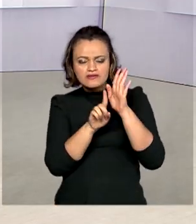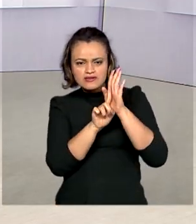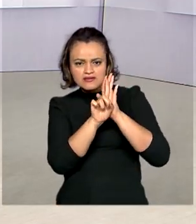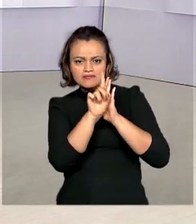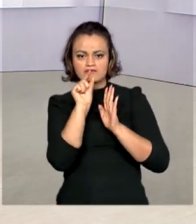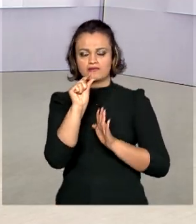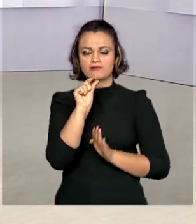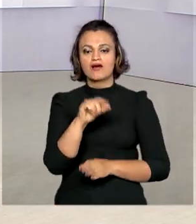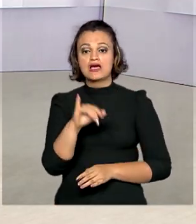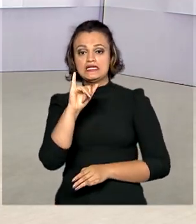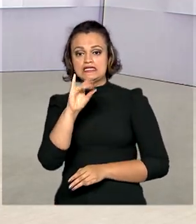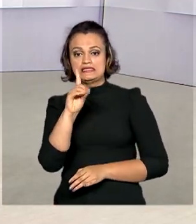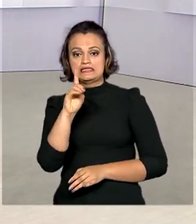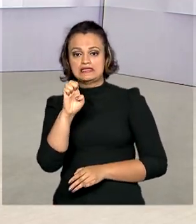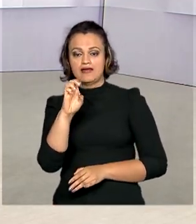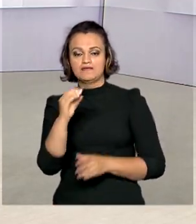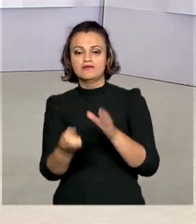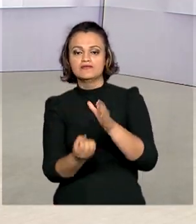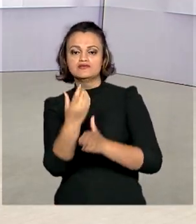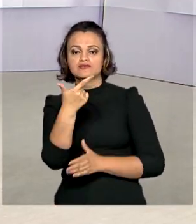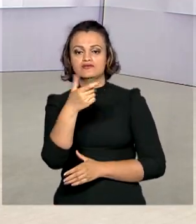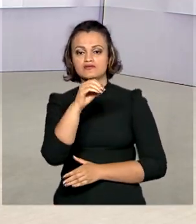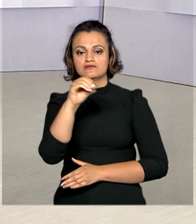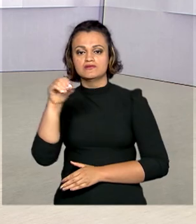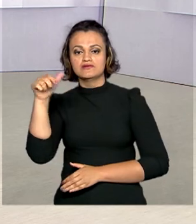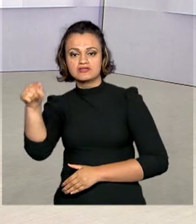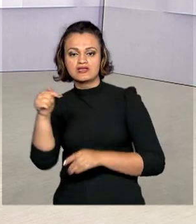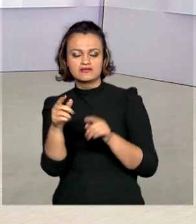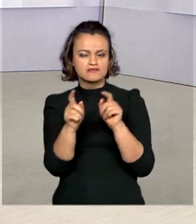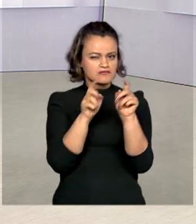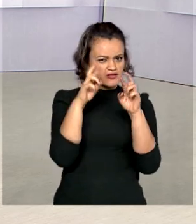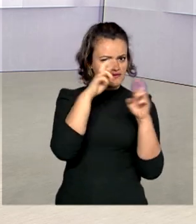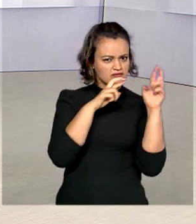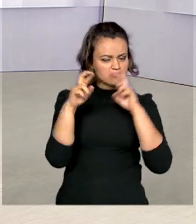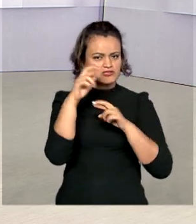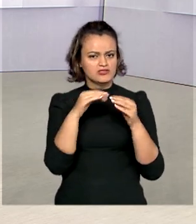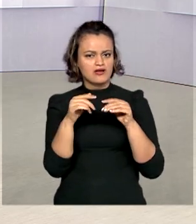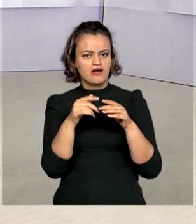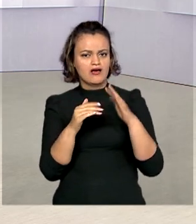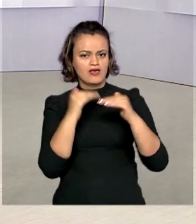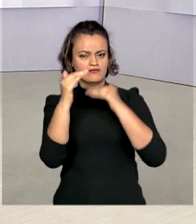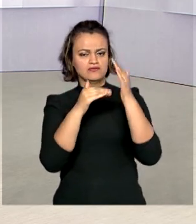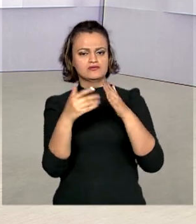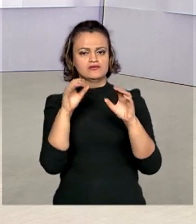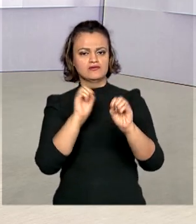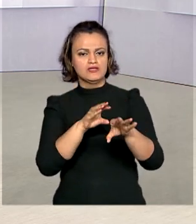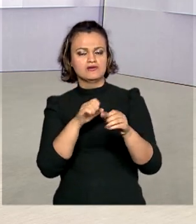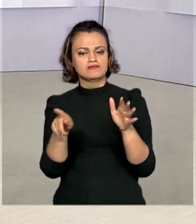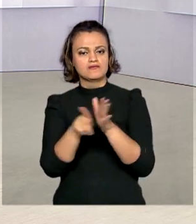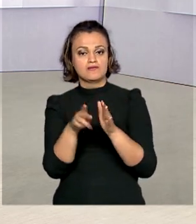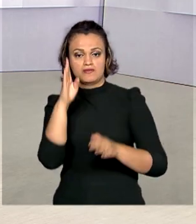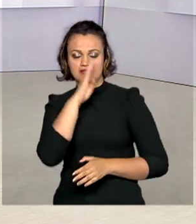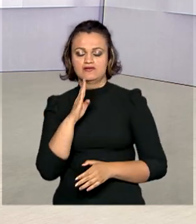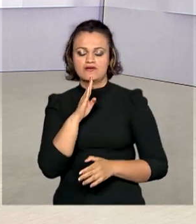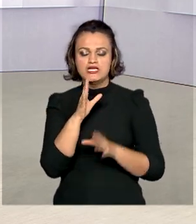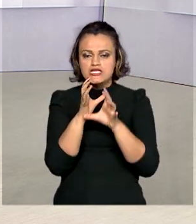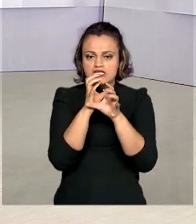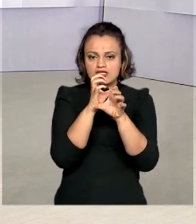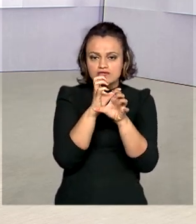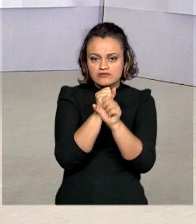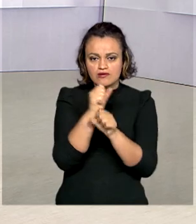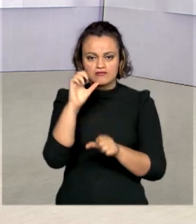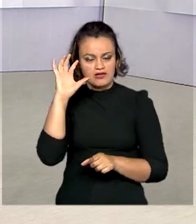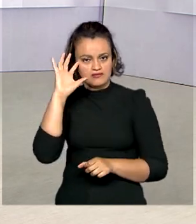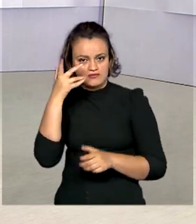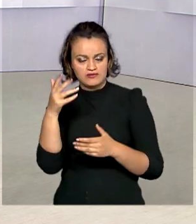IDEB foi criado em 2007 para monitorar o desempenho da educação no Brasil e reúne, em um só indicador, os resultados